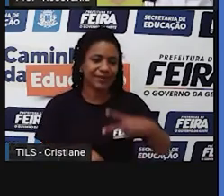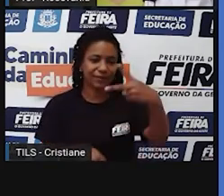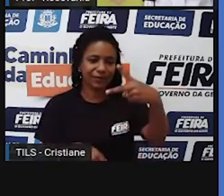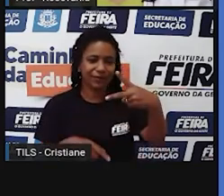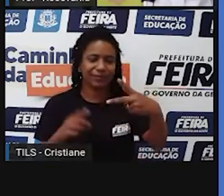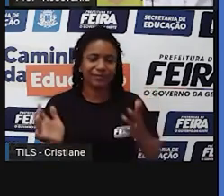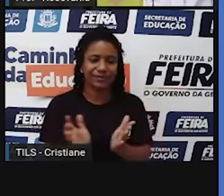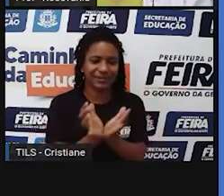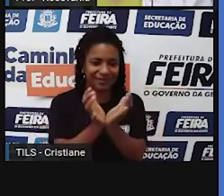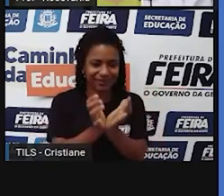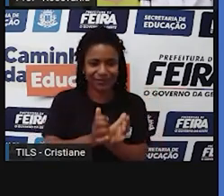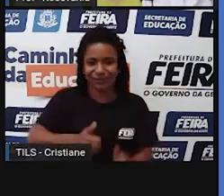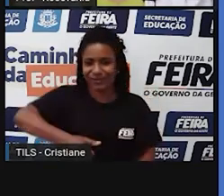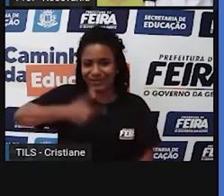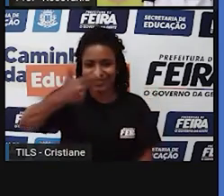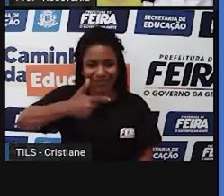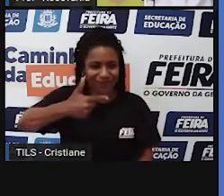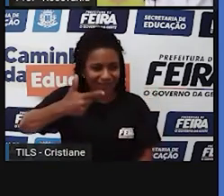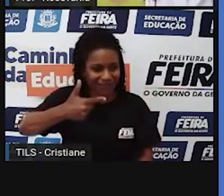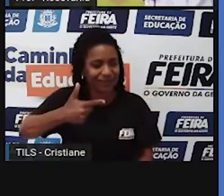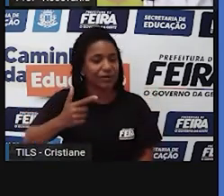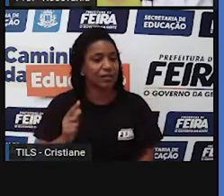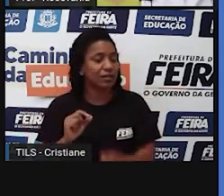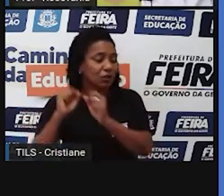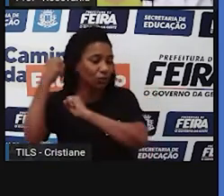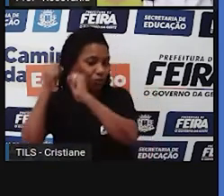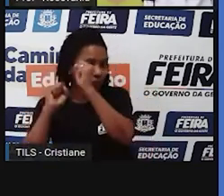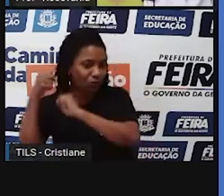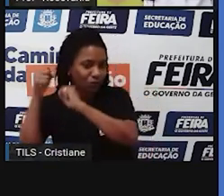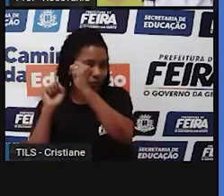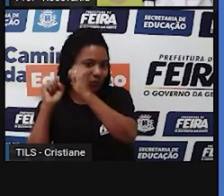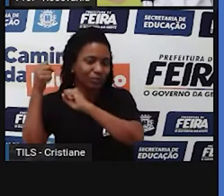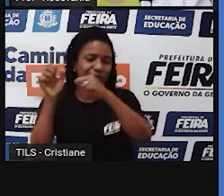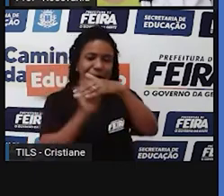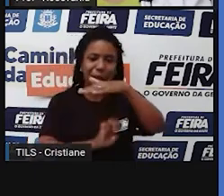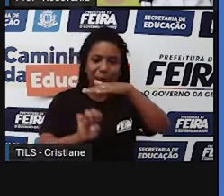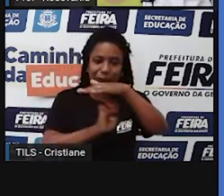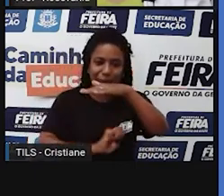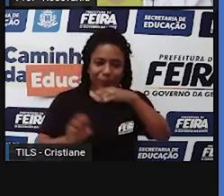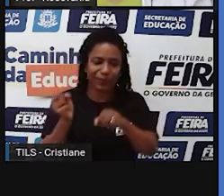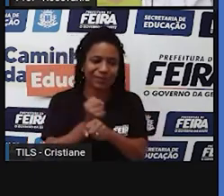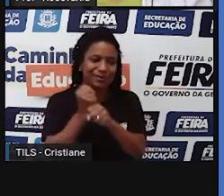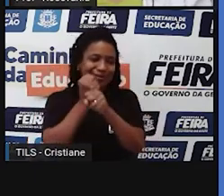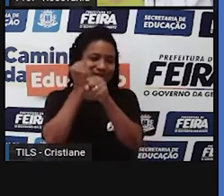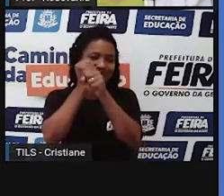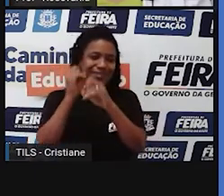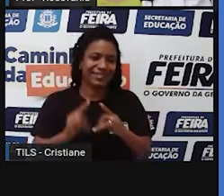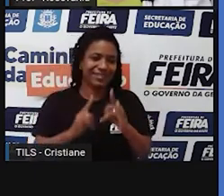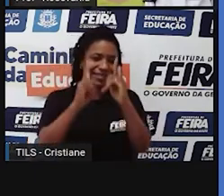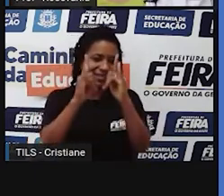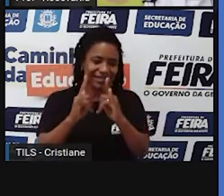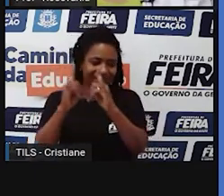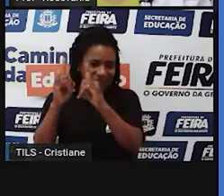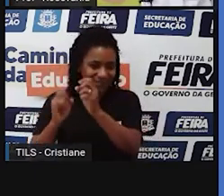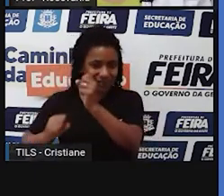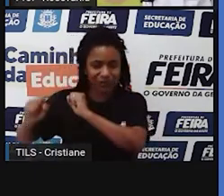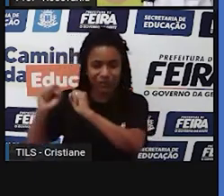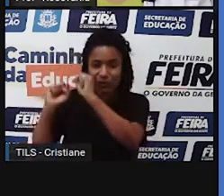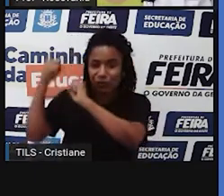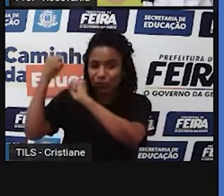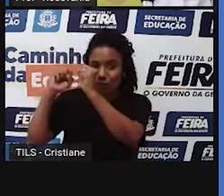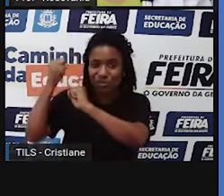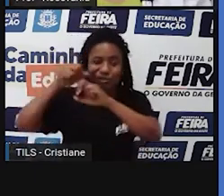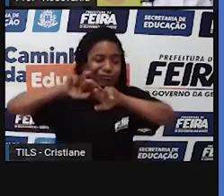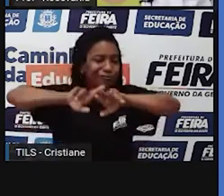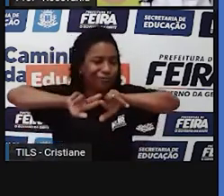que aí envolve a indústria, as fábricas, geração de energia, construção civil. Indústria tem as mais diversas,